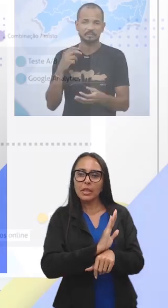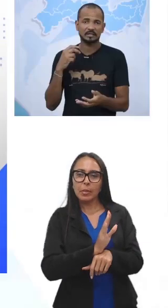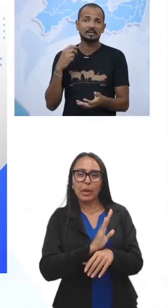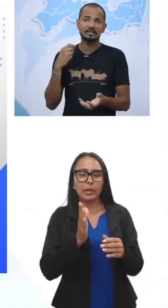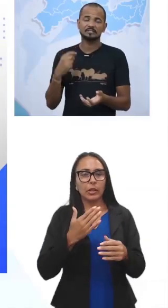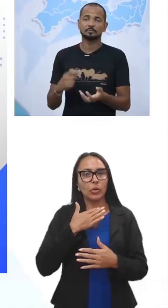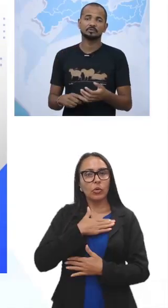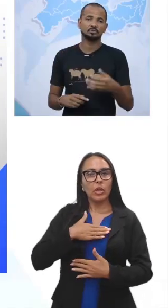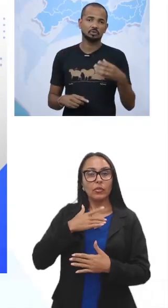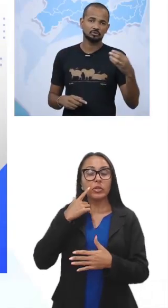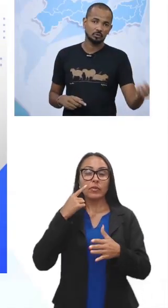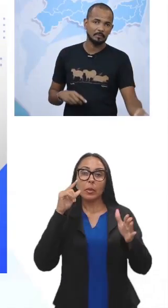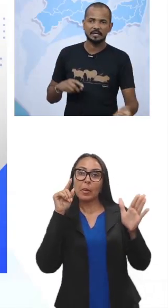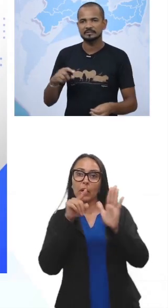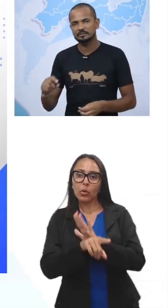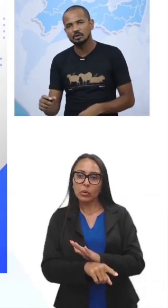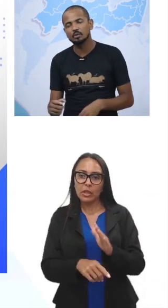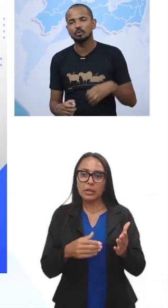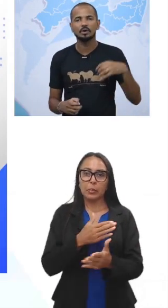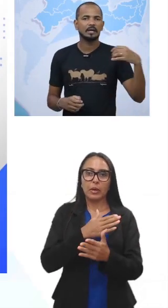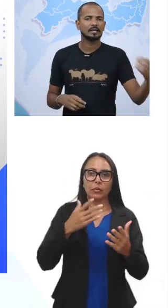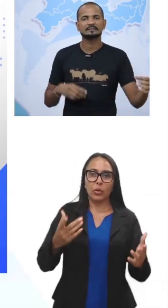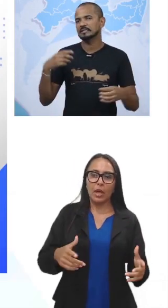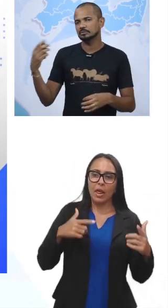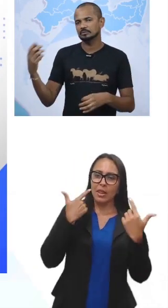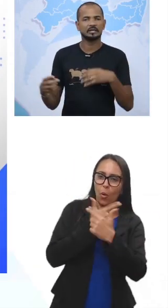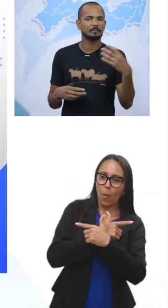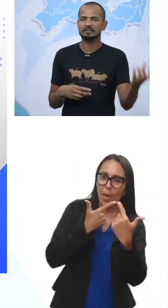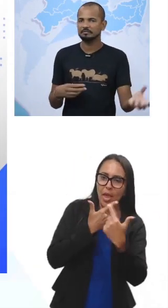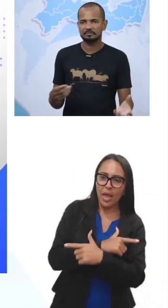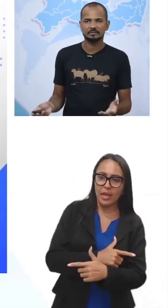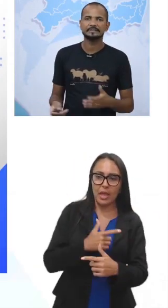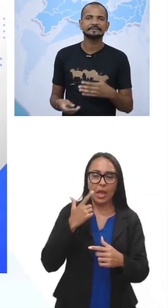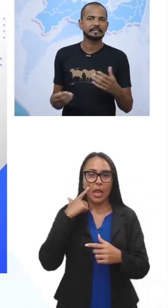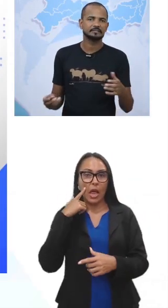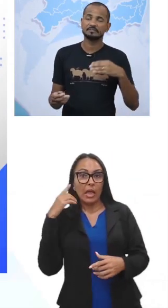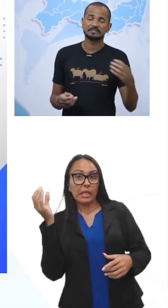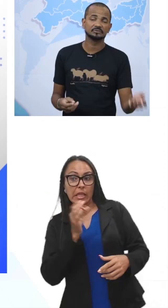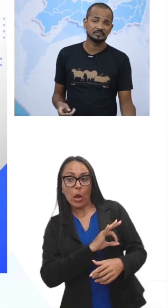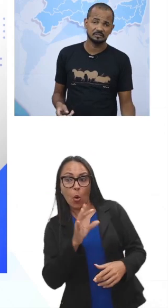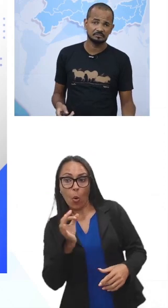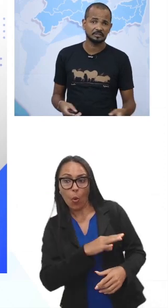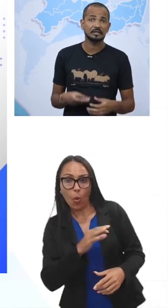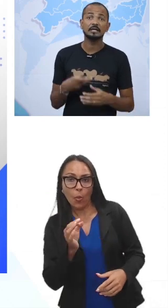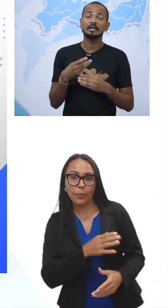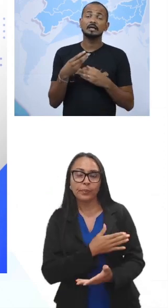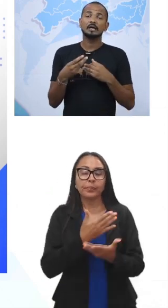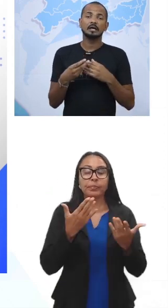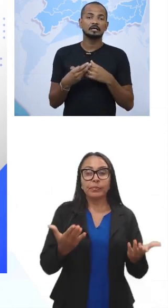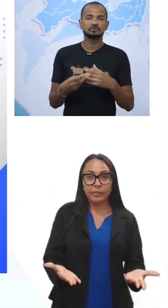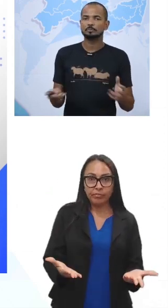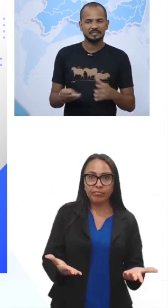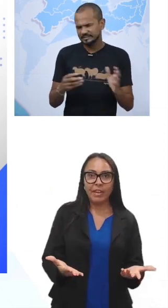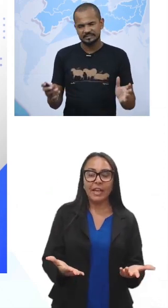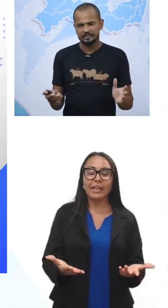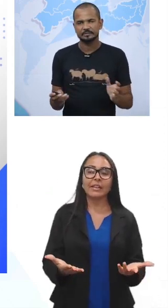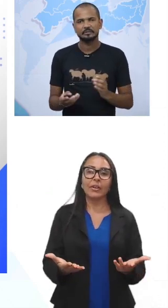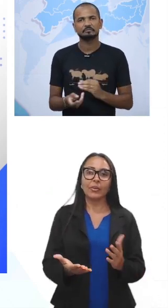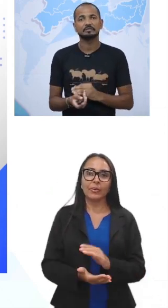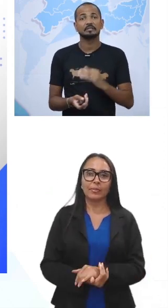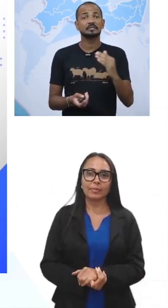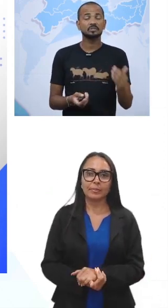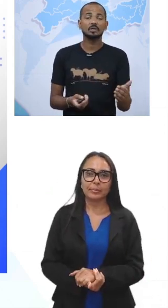vai perguntar, se as pessoas gostam de comédia, terror, ação, drama, enfim, etc, ficção científica, suspense, isso